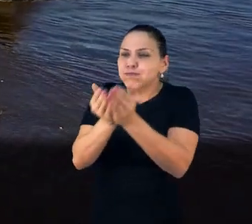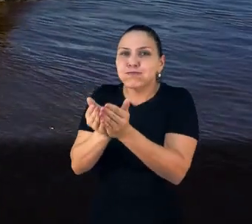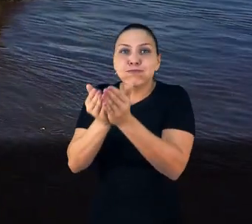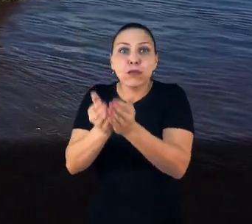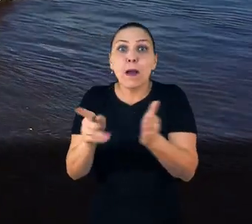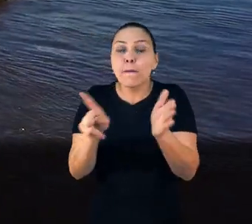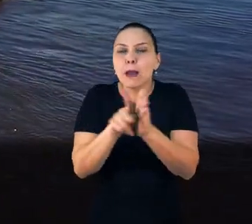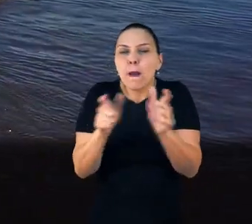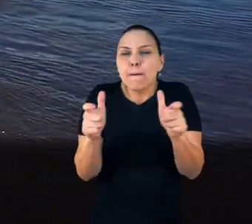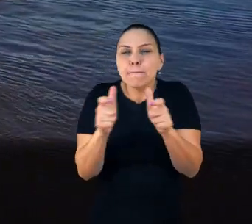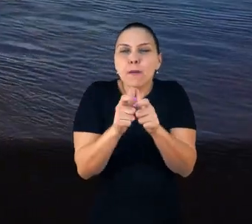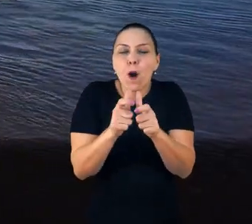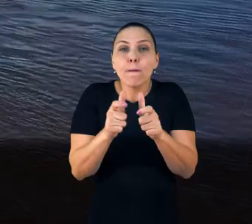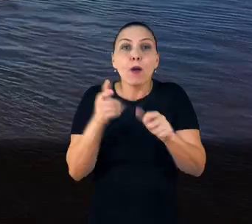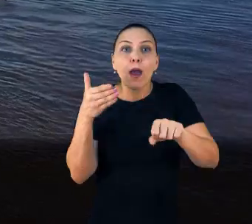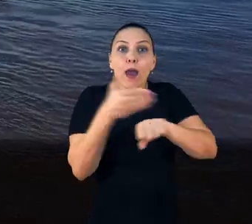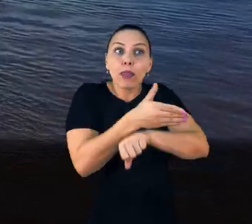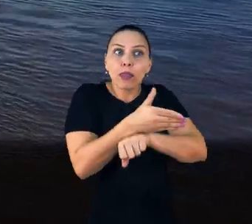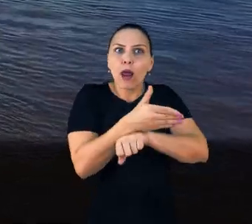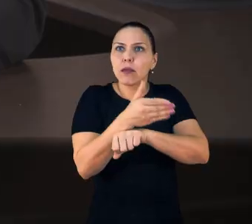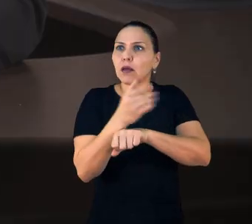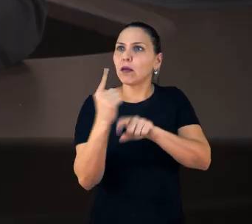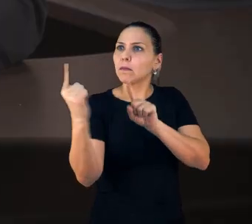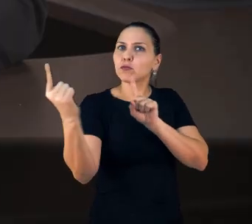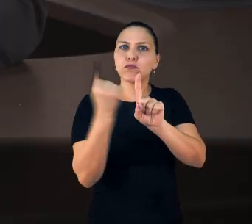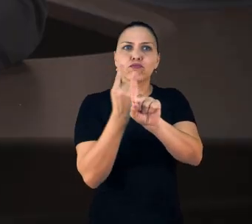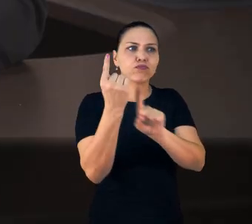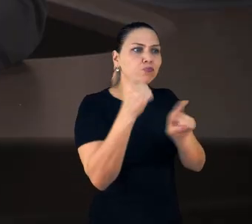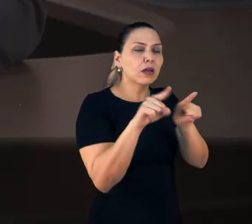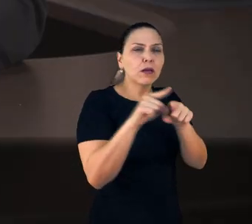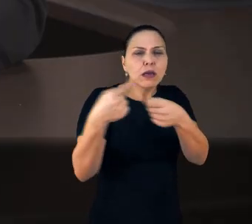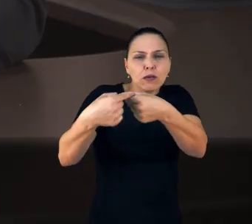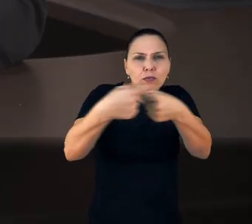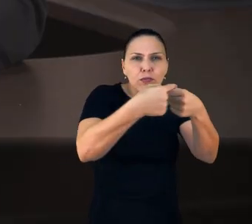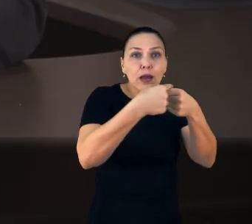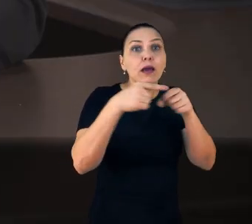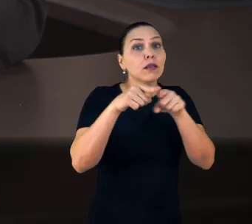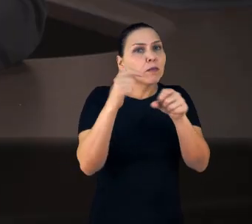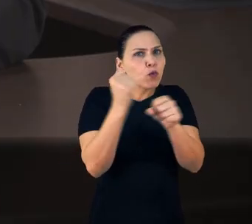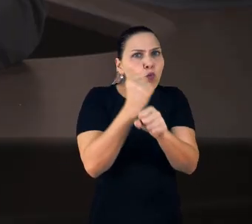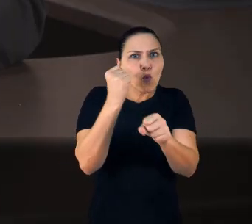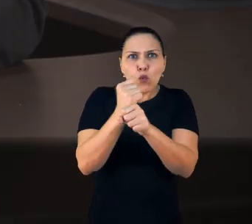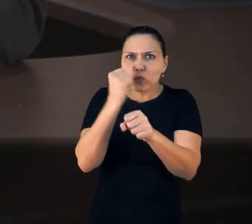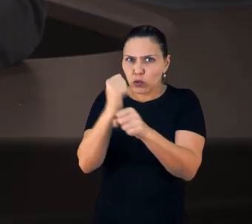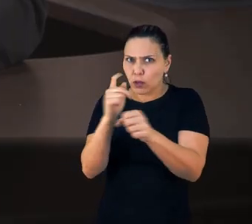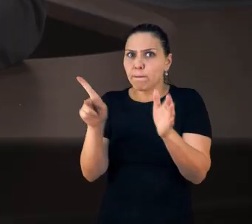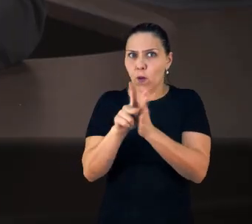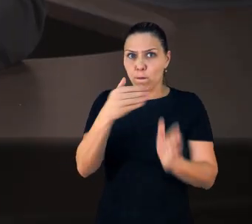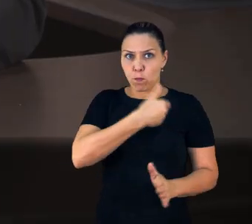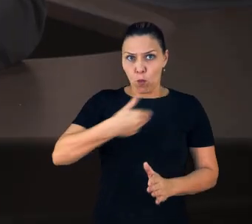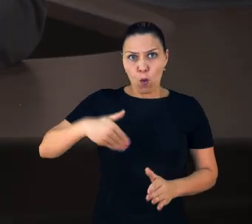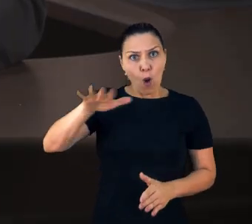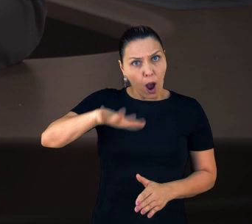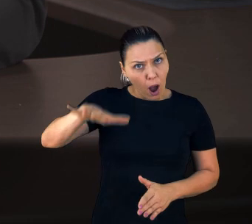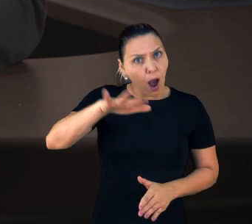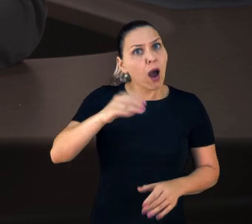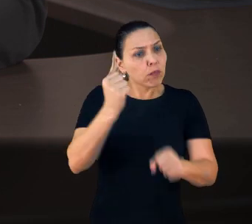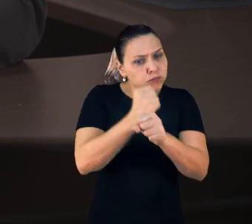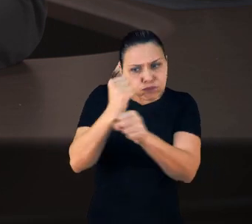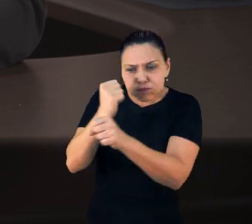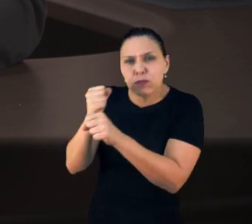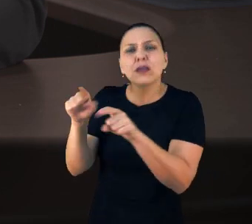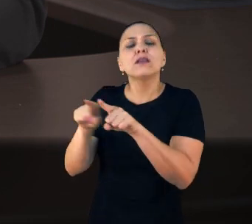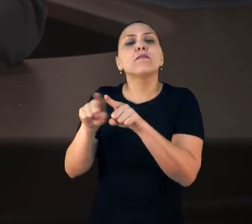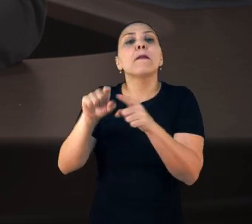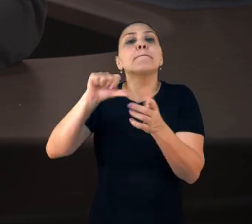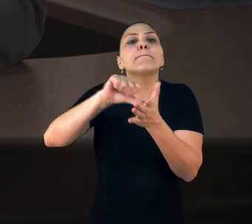portuárias, portanto, portas de entrada e saída para esses municípios. São públicos construídos pelo poder público e são de pequeno porte porque eles